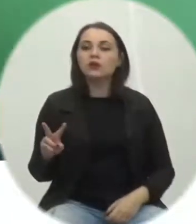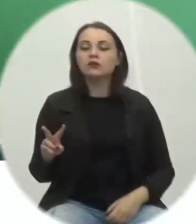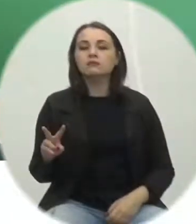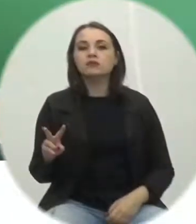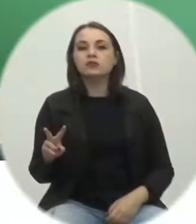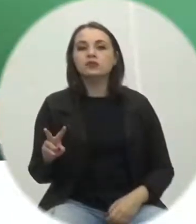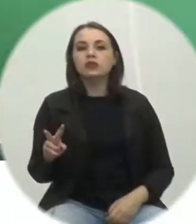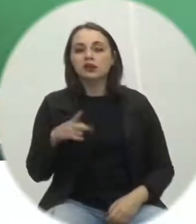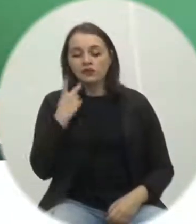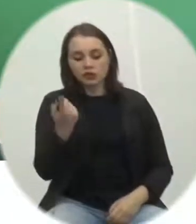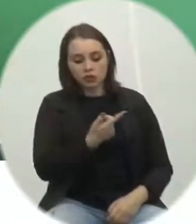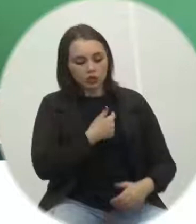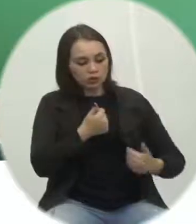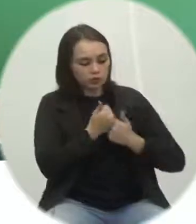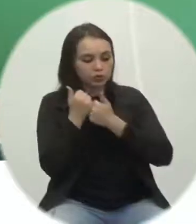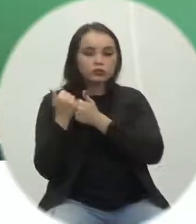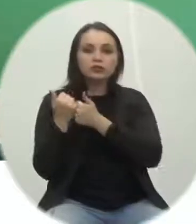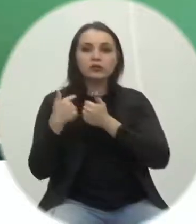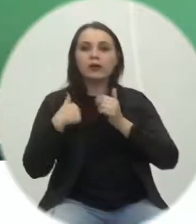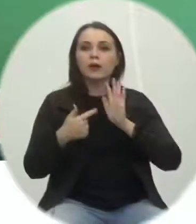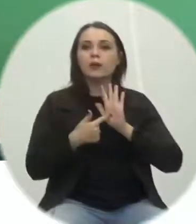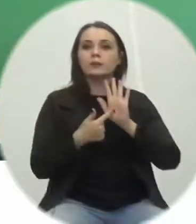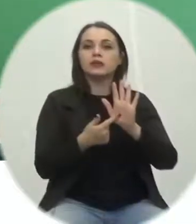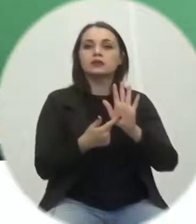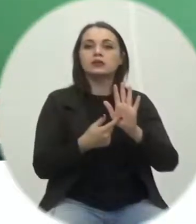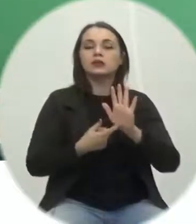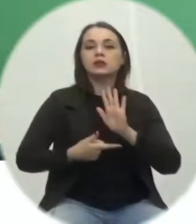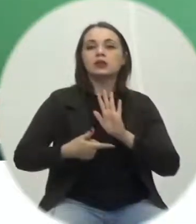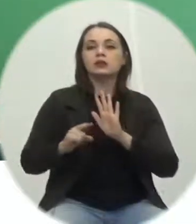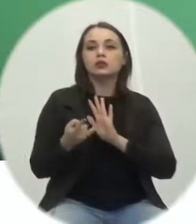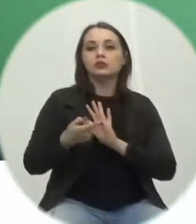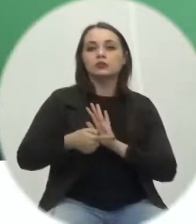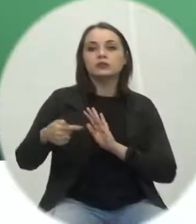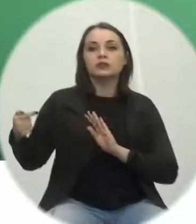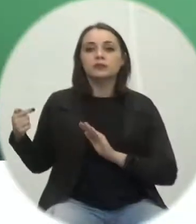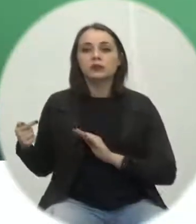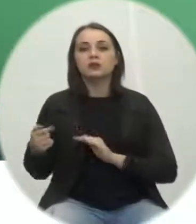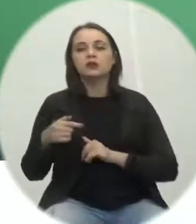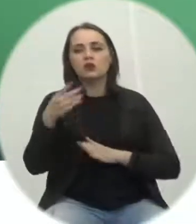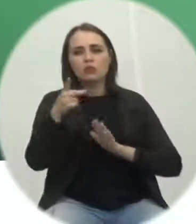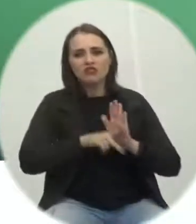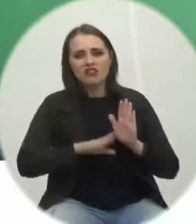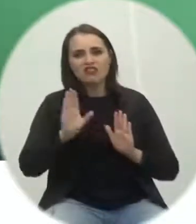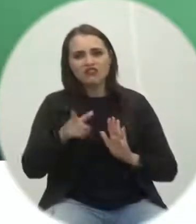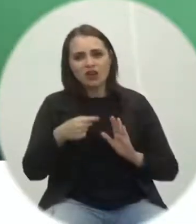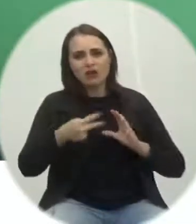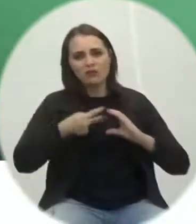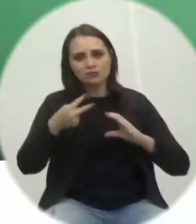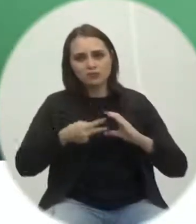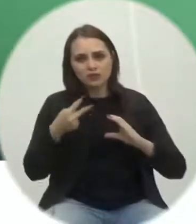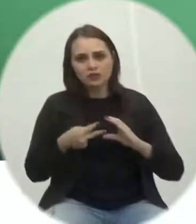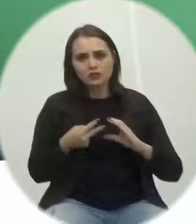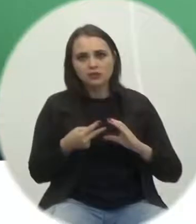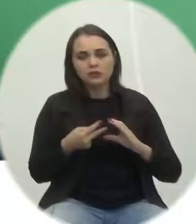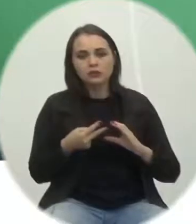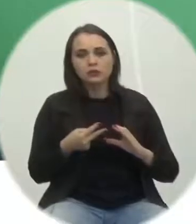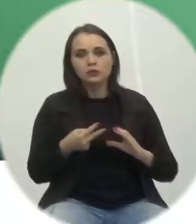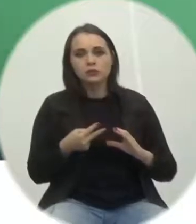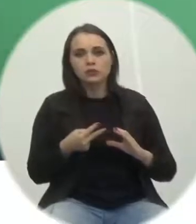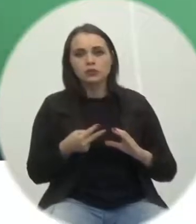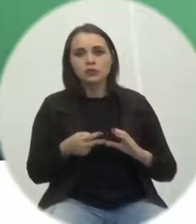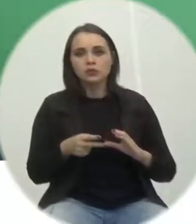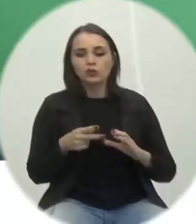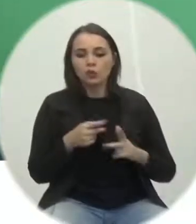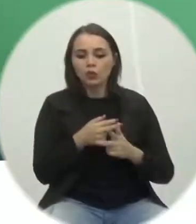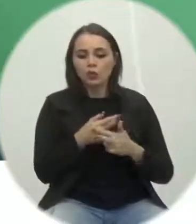nosso substitutivo que apresentei nas últimas semanas, um projeto que tem tramitado na casa por um clamor popular, por uma